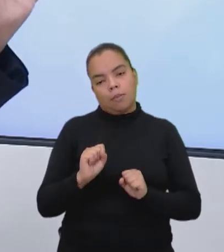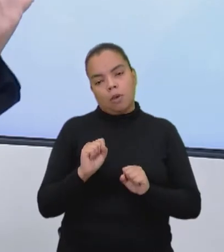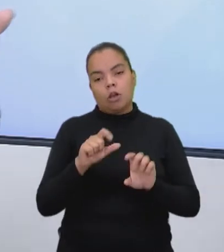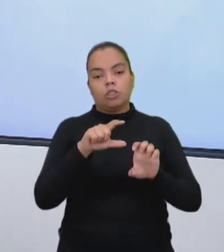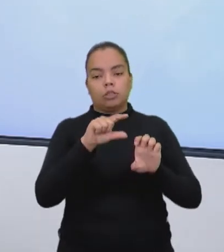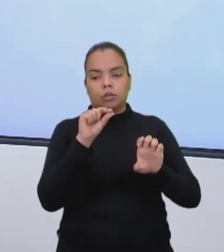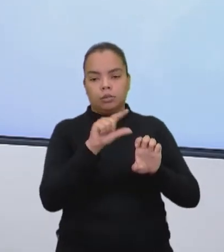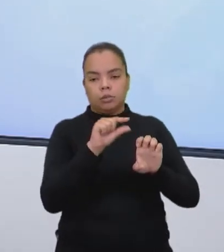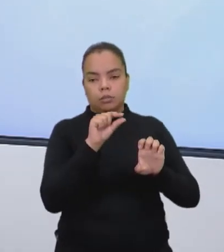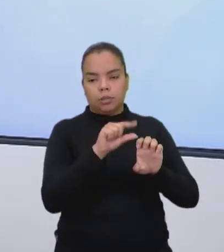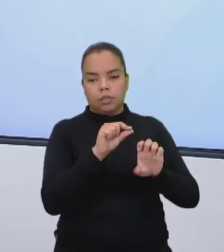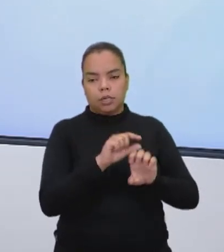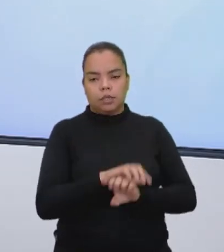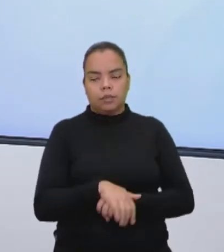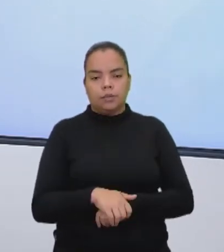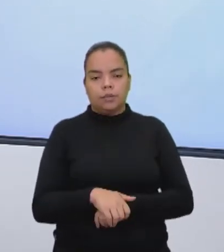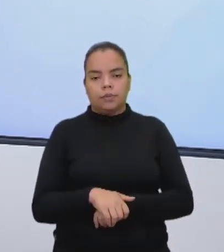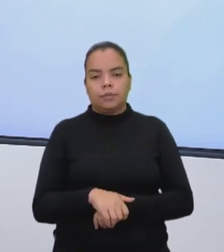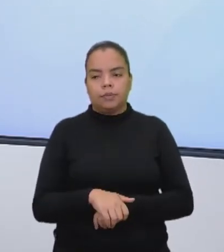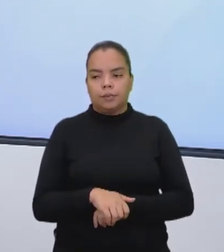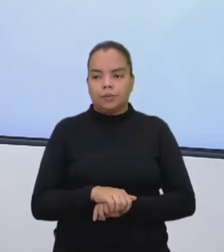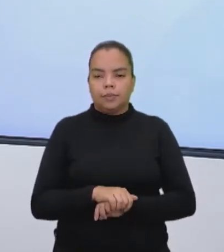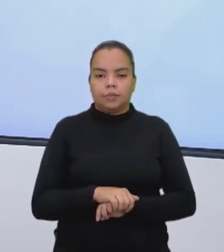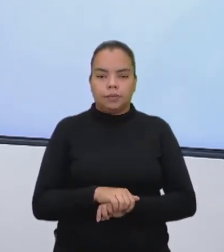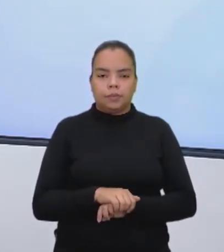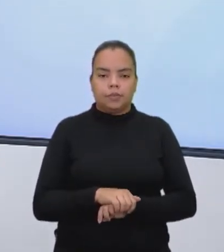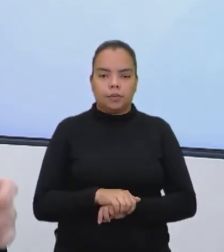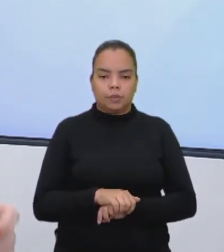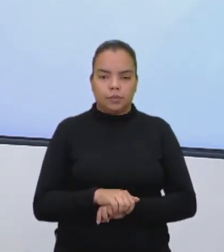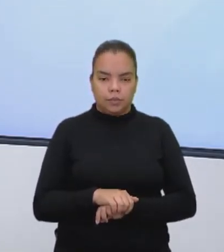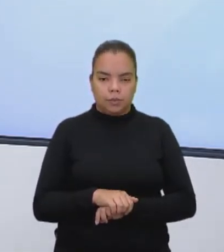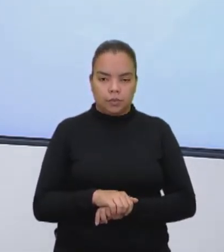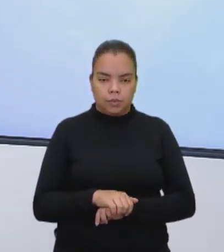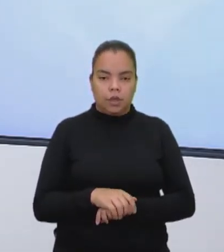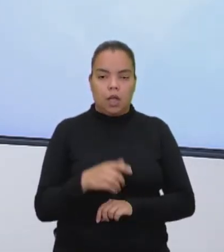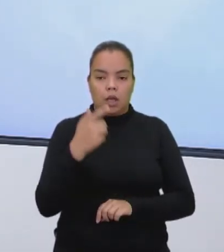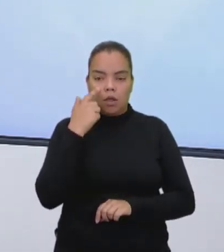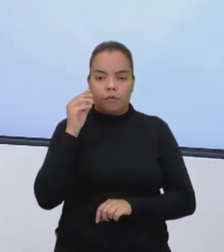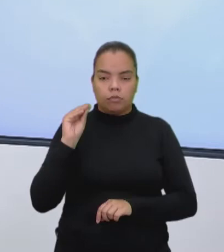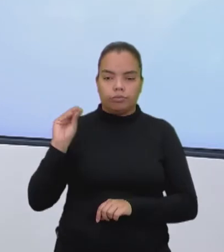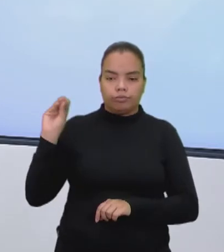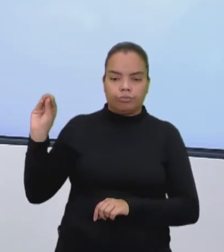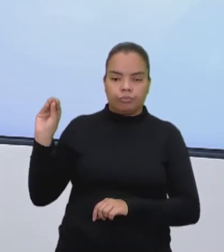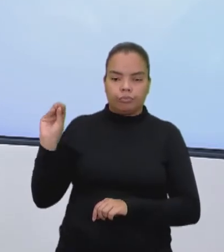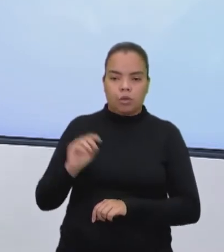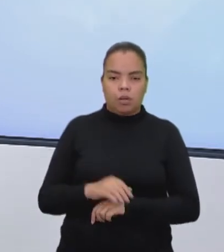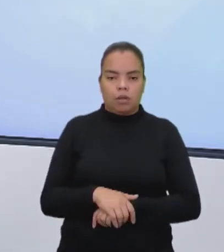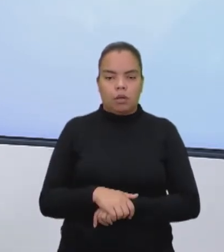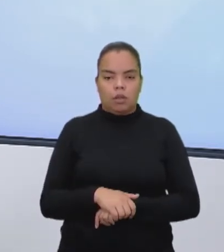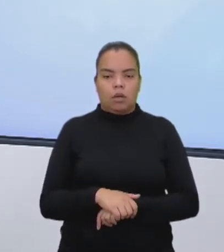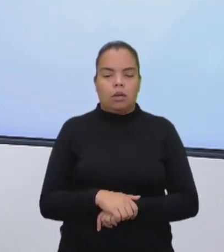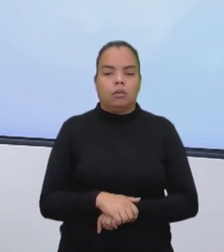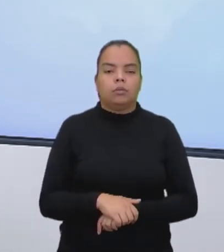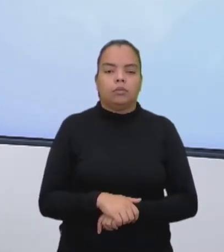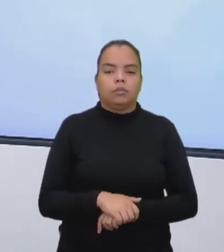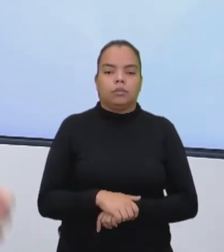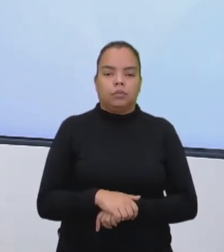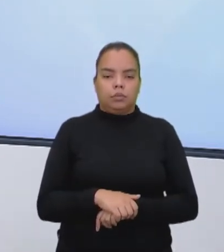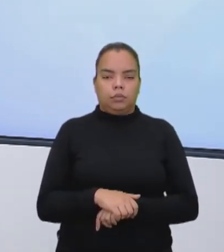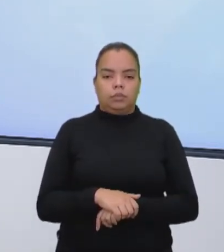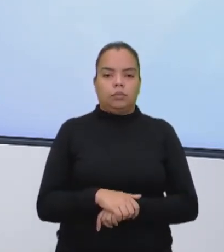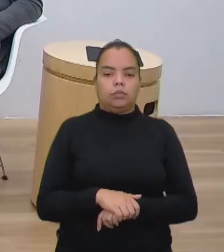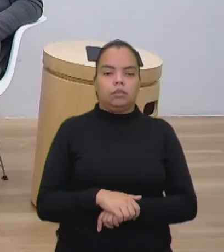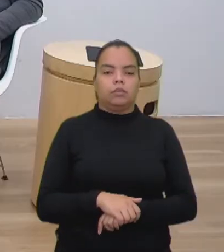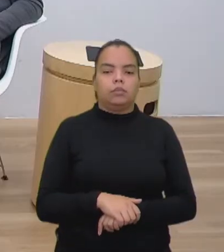né? Você até falou em autônomo, né? Pro proprietário aí quinhentos reais. Eu vou colocar isso na lousa pra vocês verem aí e aí eu vou fazer a tabela aí, um balanço pra